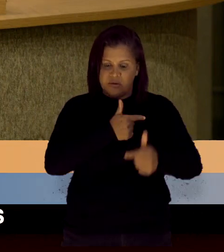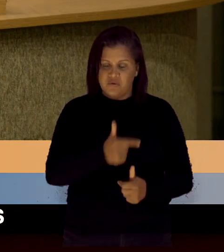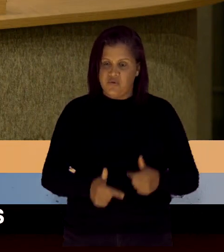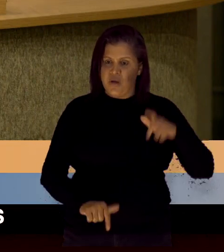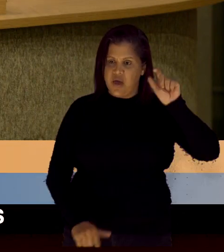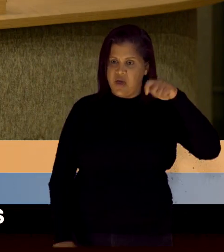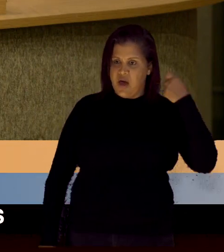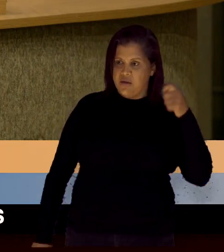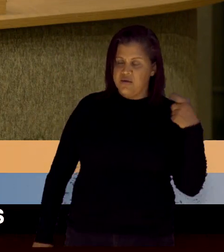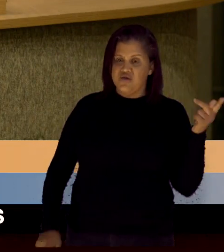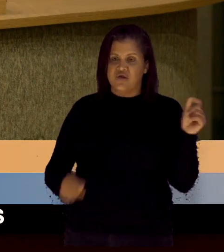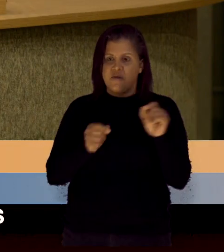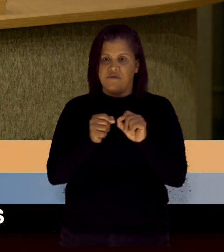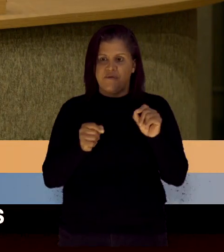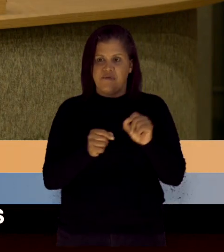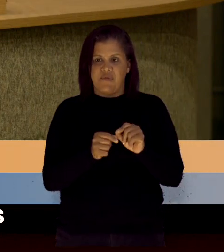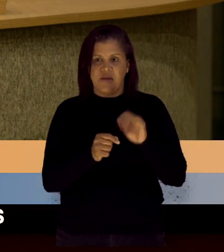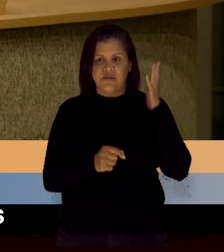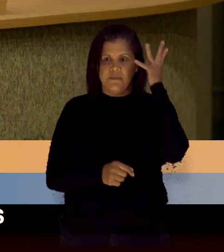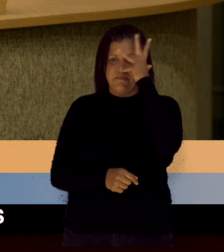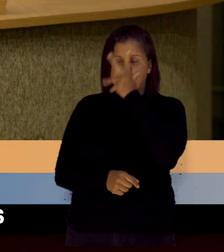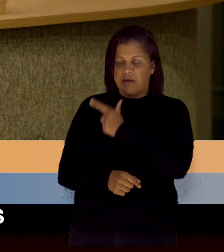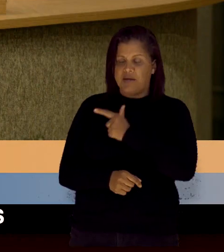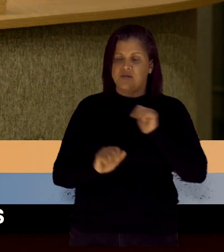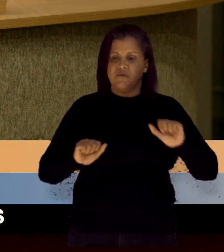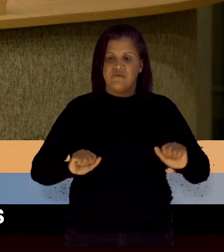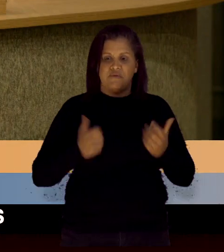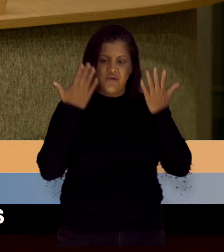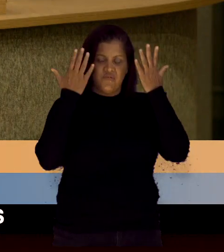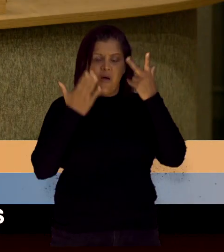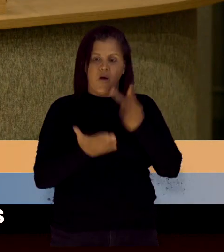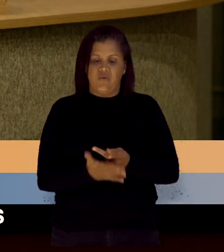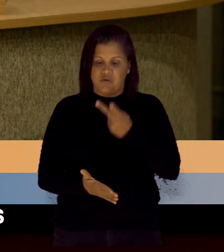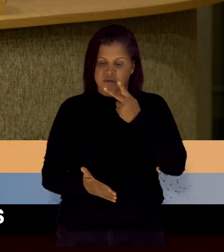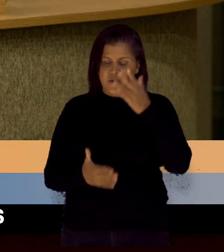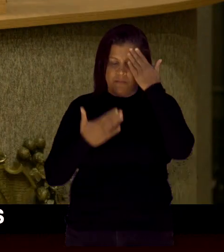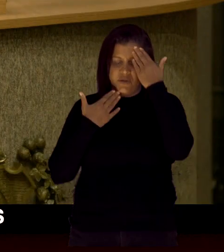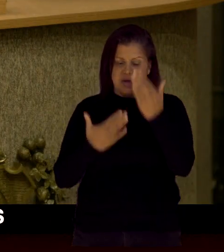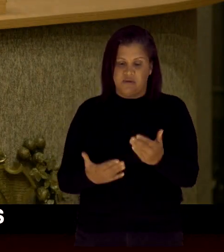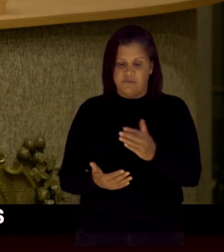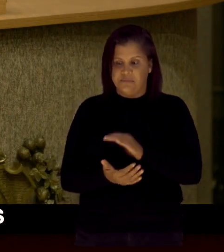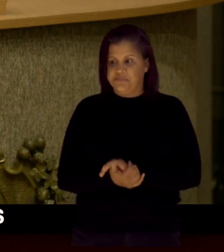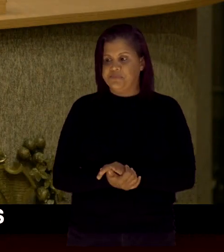artistas que fazem esse belíssimo festival acontecer. Obrigada.